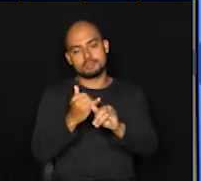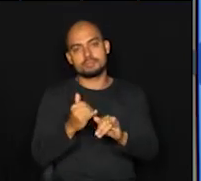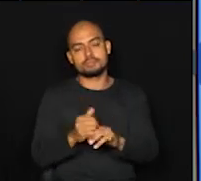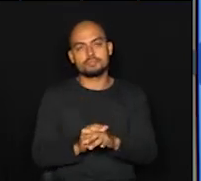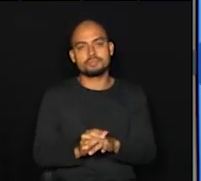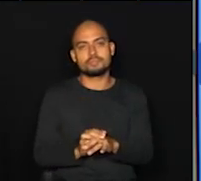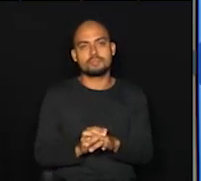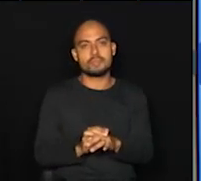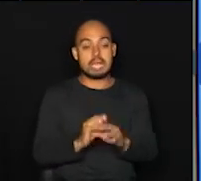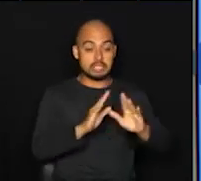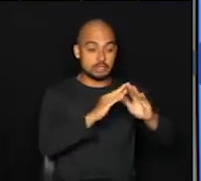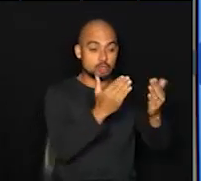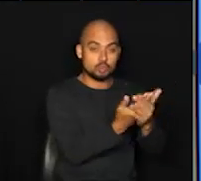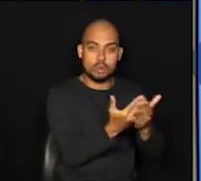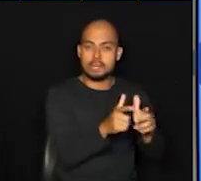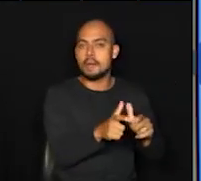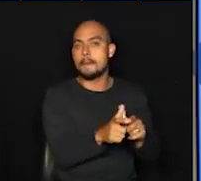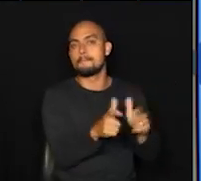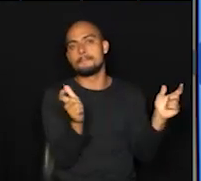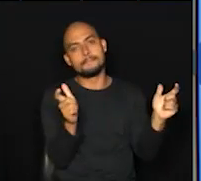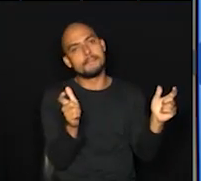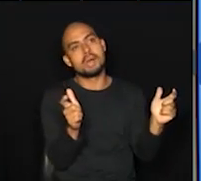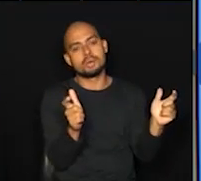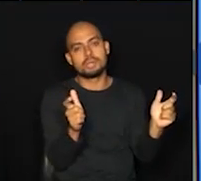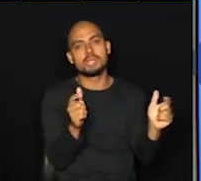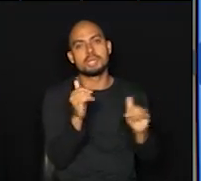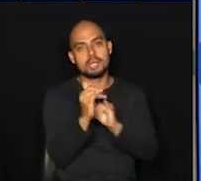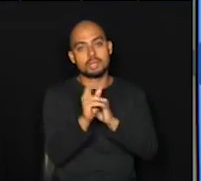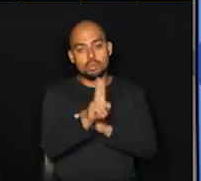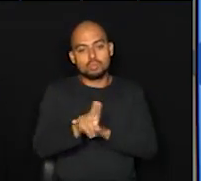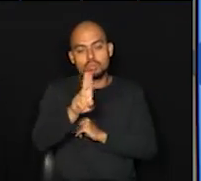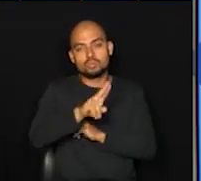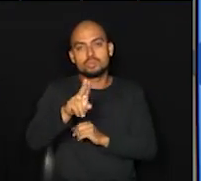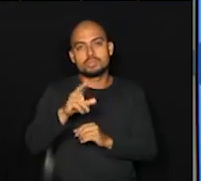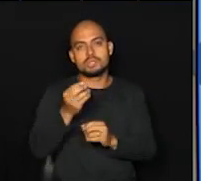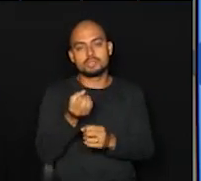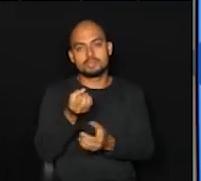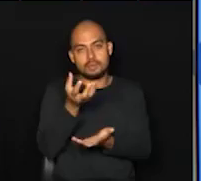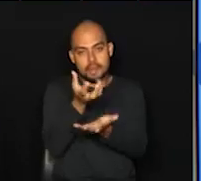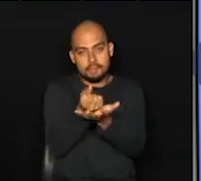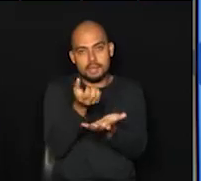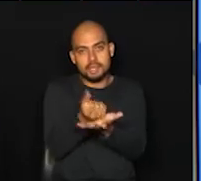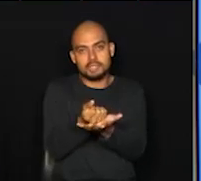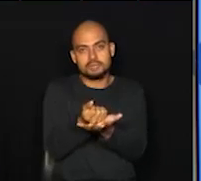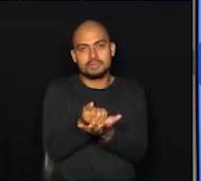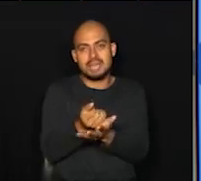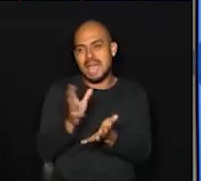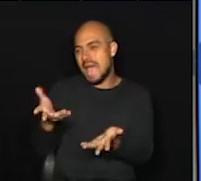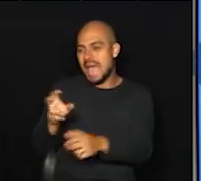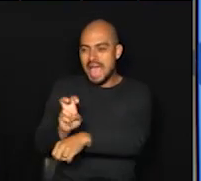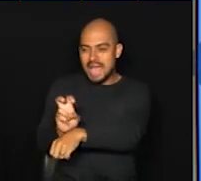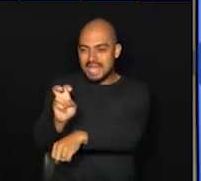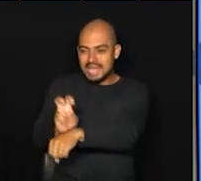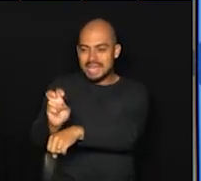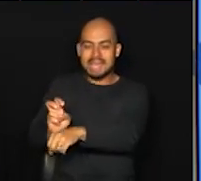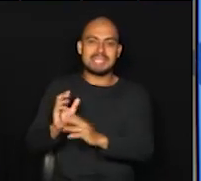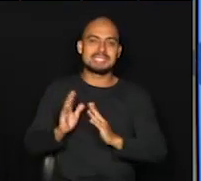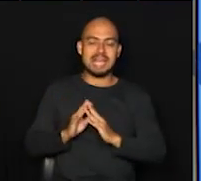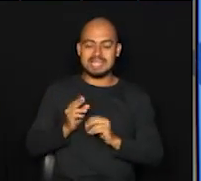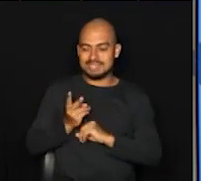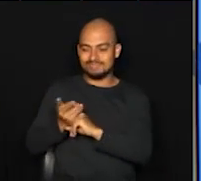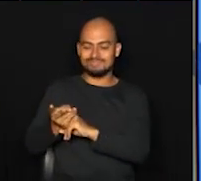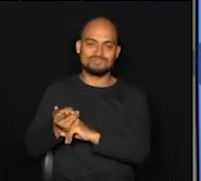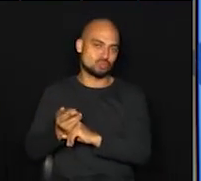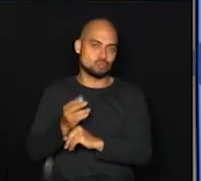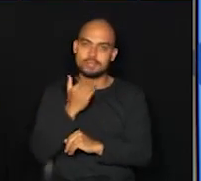maioria das escolas, dos municípios, está usando esse método. Então, não adianta você procurar a creche mais próxima da sua casa. Entre no site